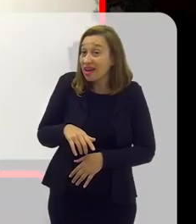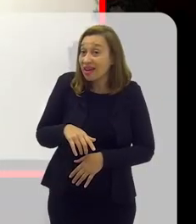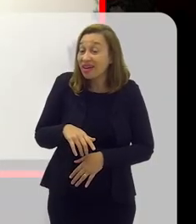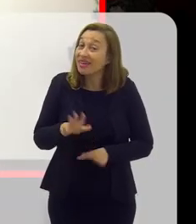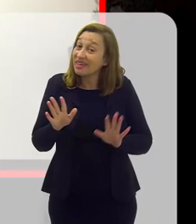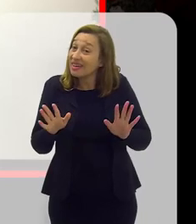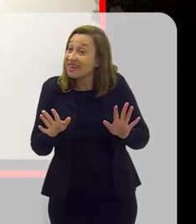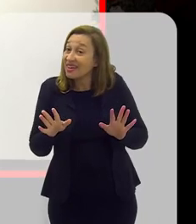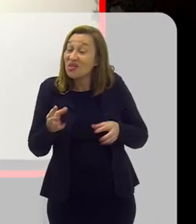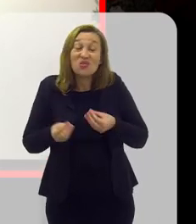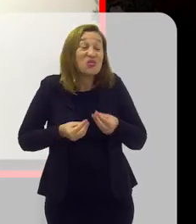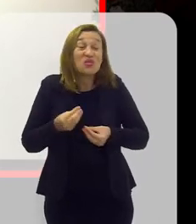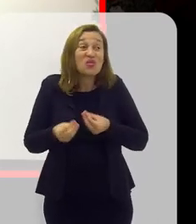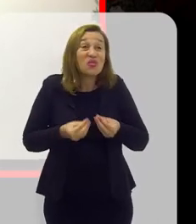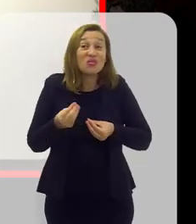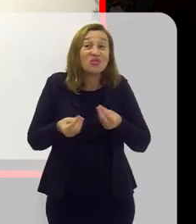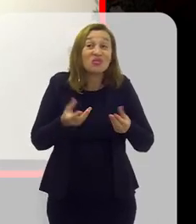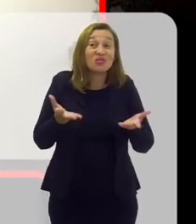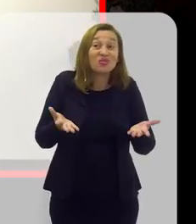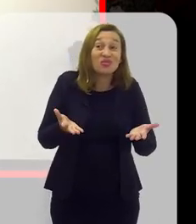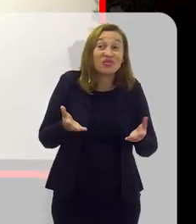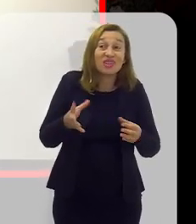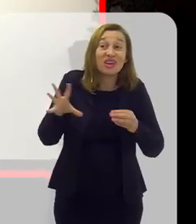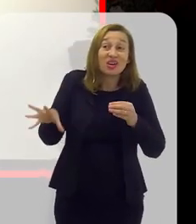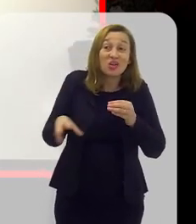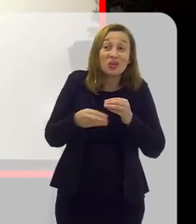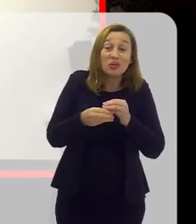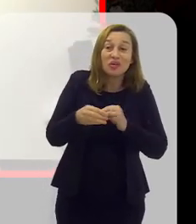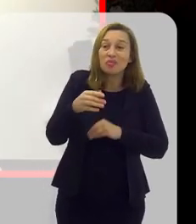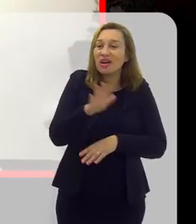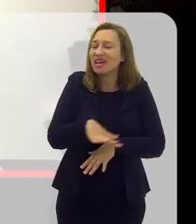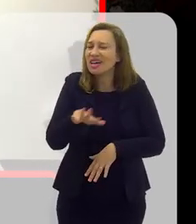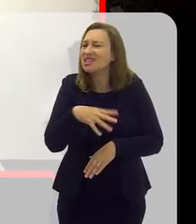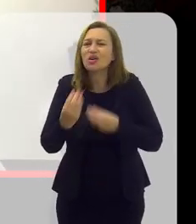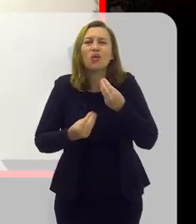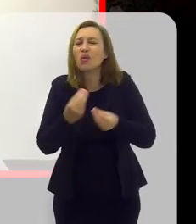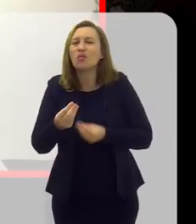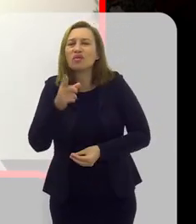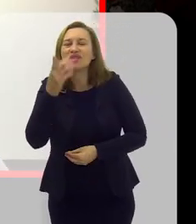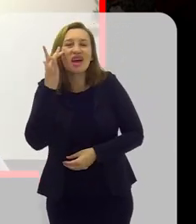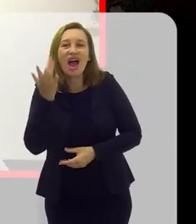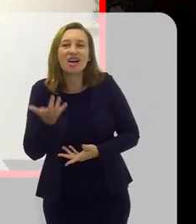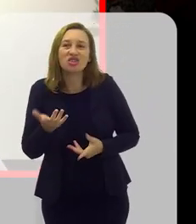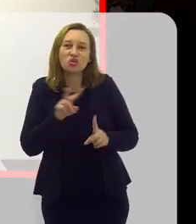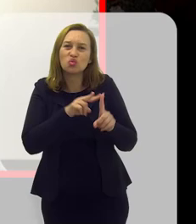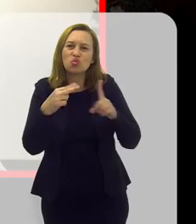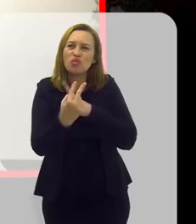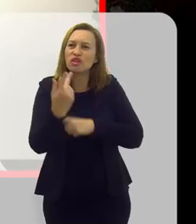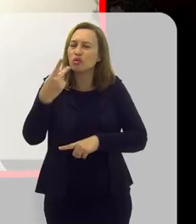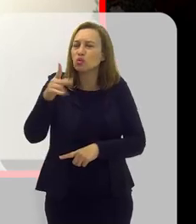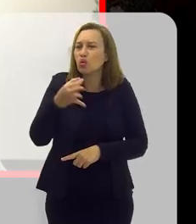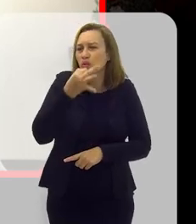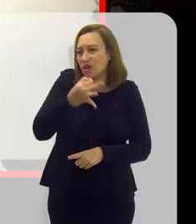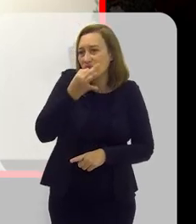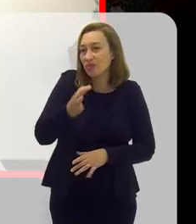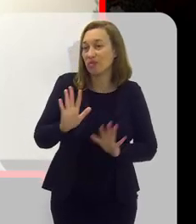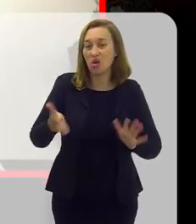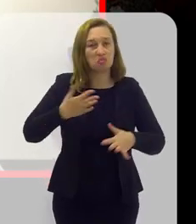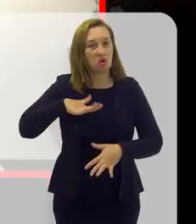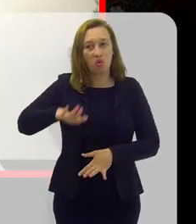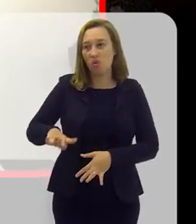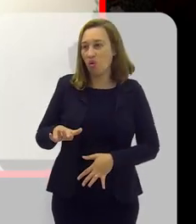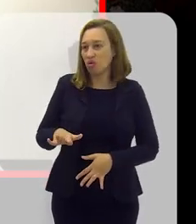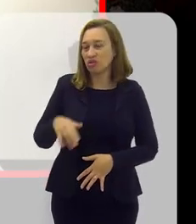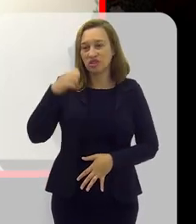também uma aliada numa introdução, a criança querer escovar, enfim. Como é que você acha, como é que você enxerga essa escova